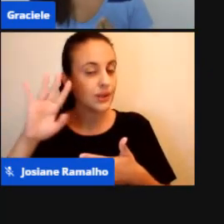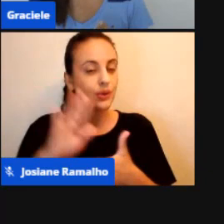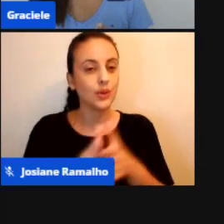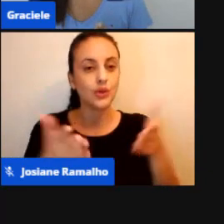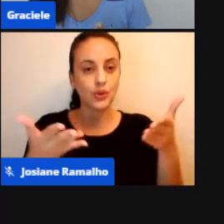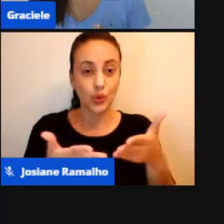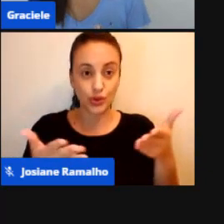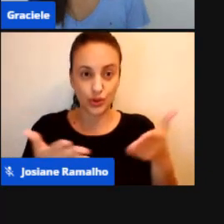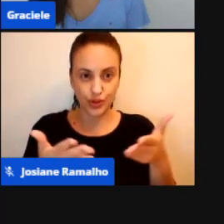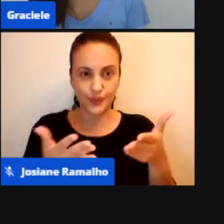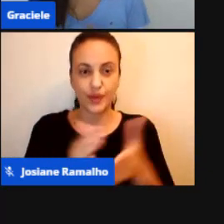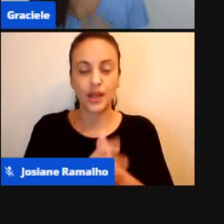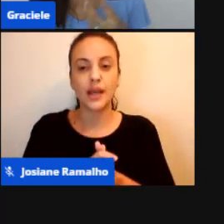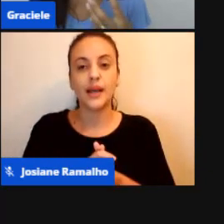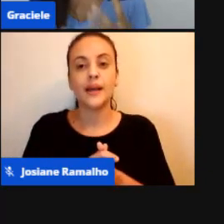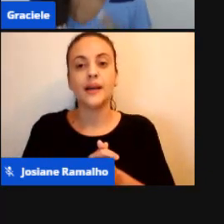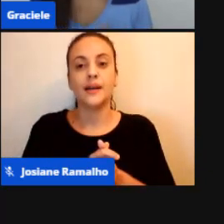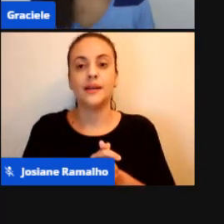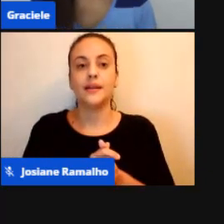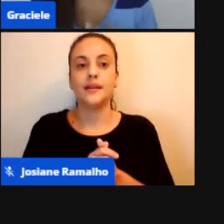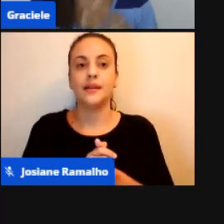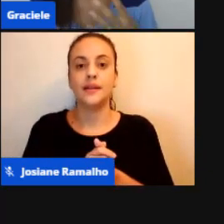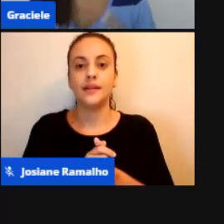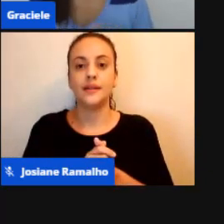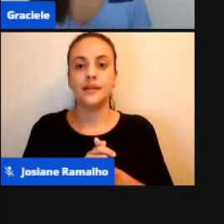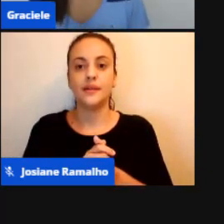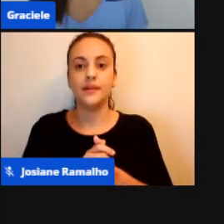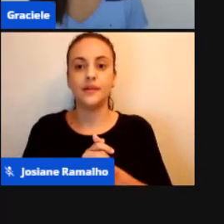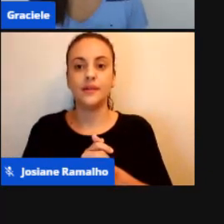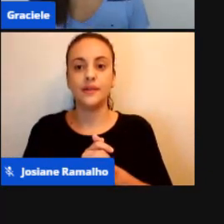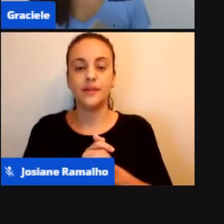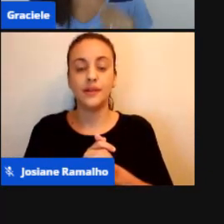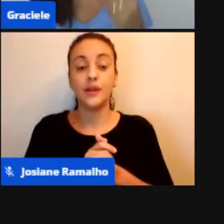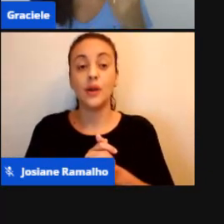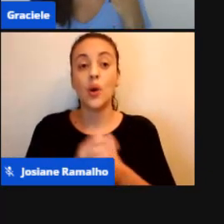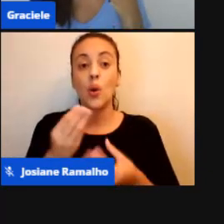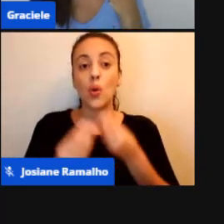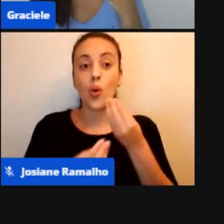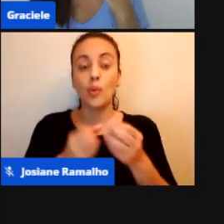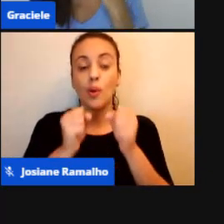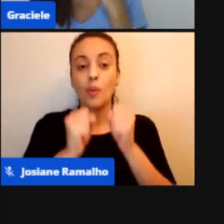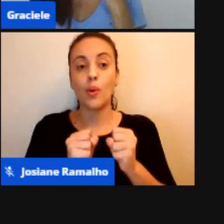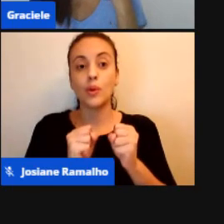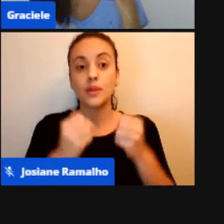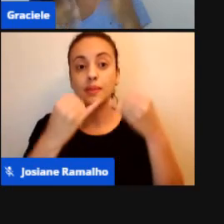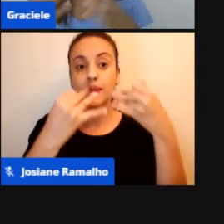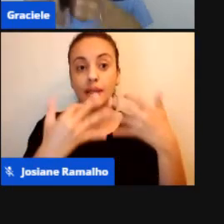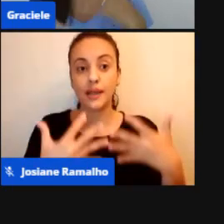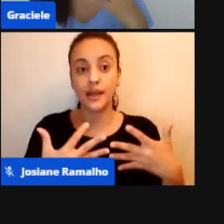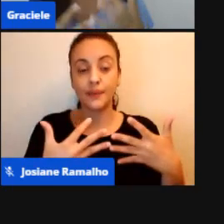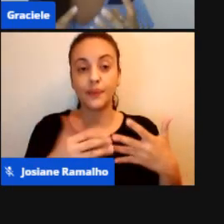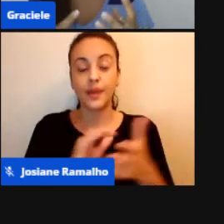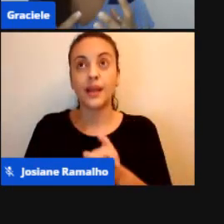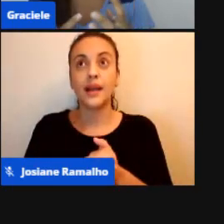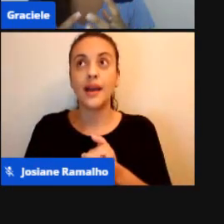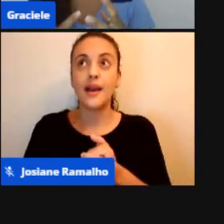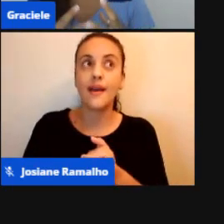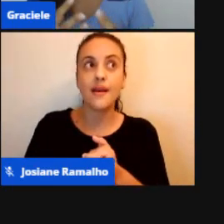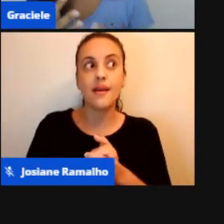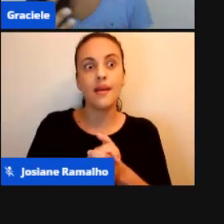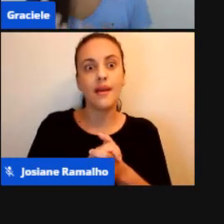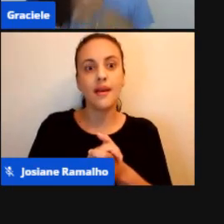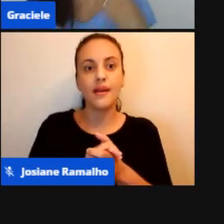Algumas Como que eu posso dizer A gente leva Vocês a